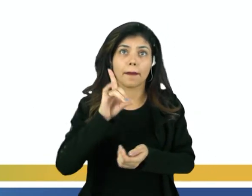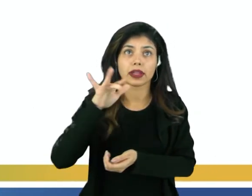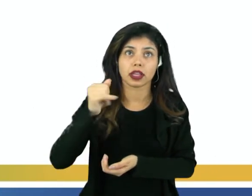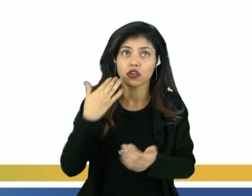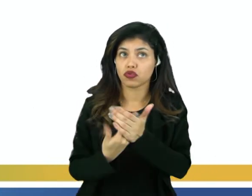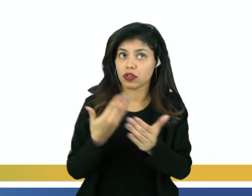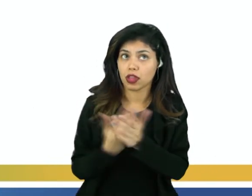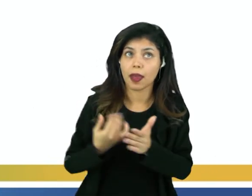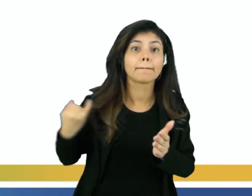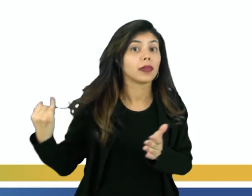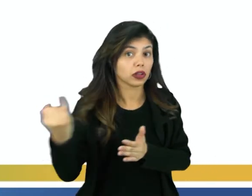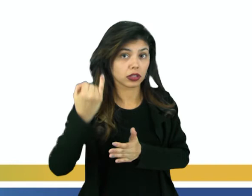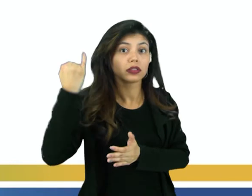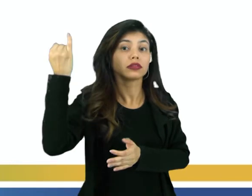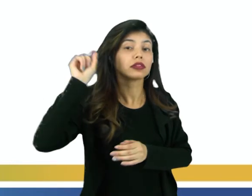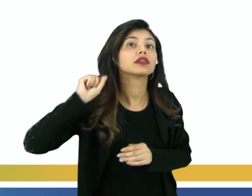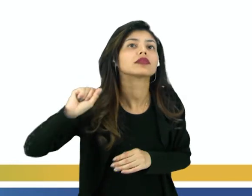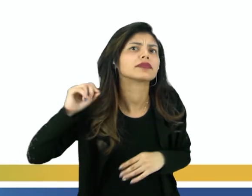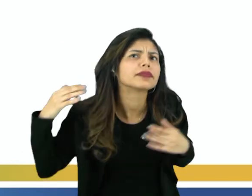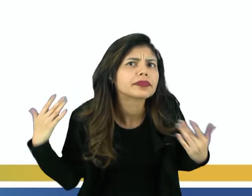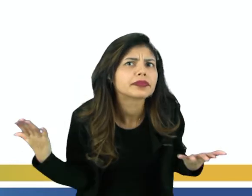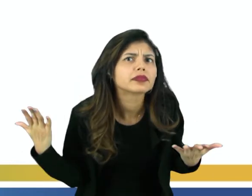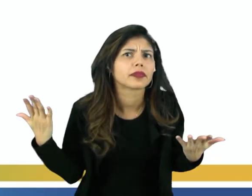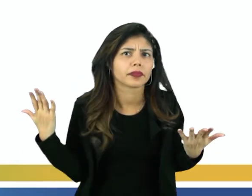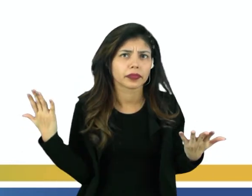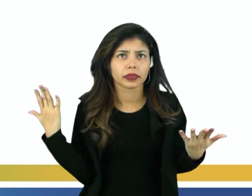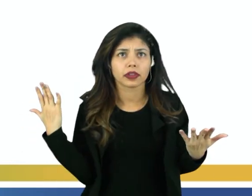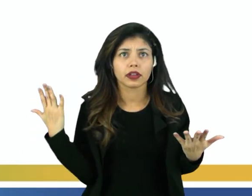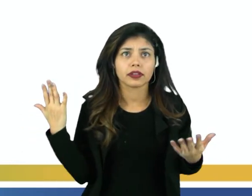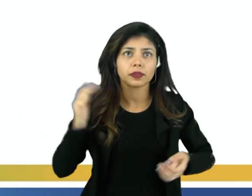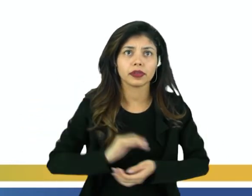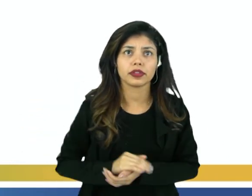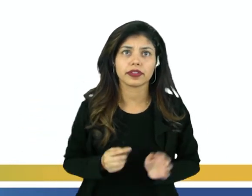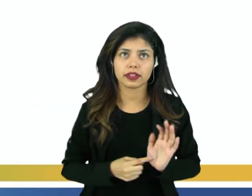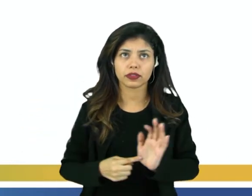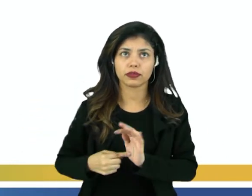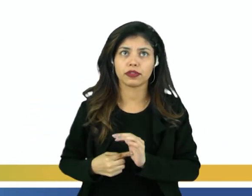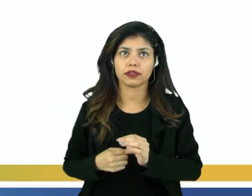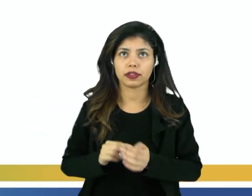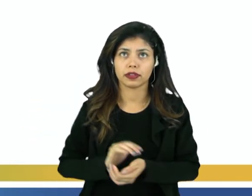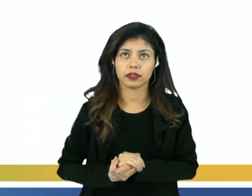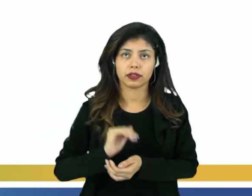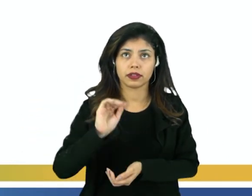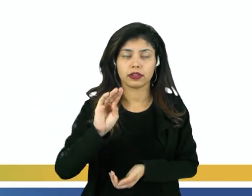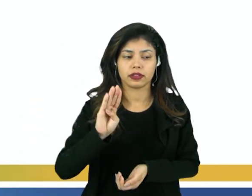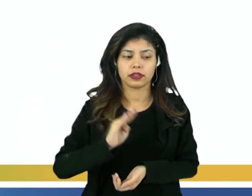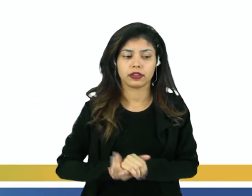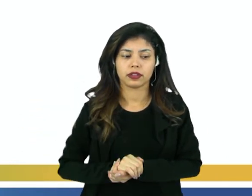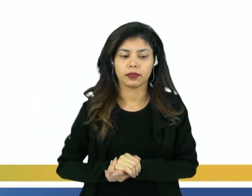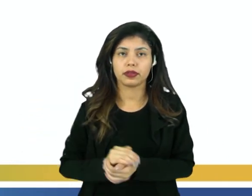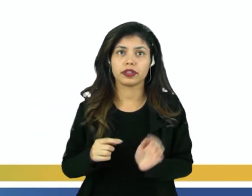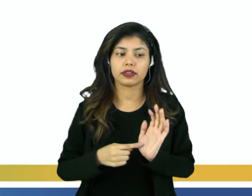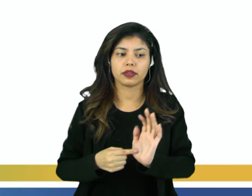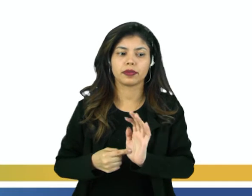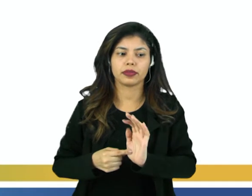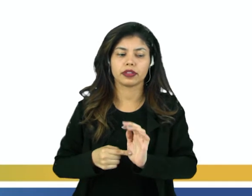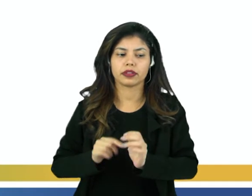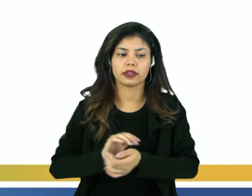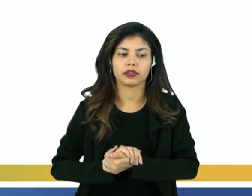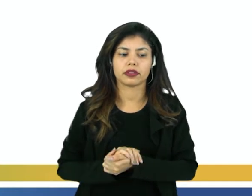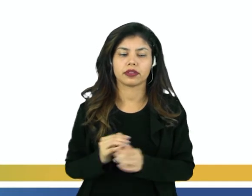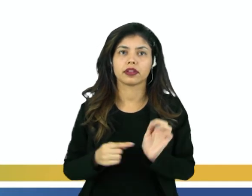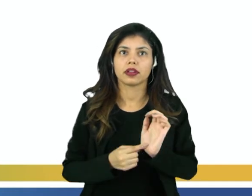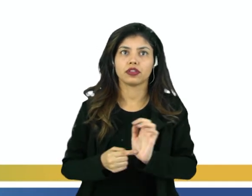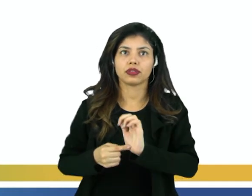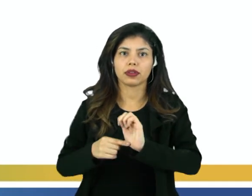estudadas, as mais importantes, olha o detalhe, as mais importantes, não estou falando das secundárias que são várias que se conhecem.